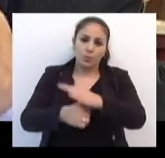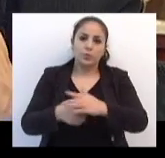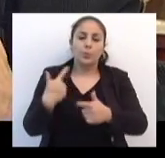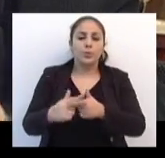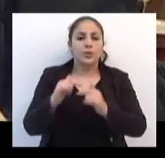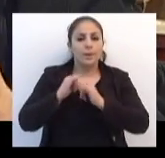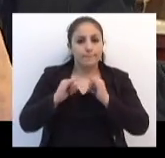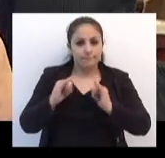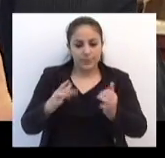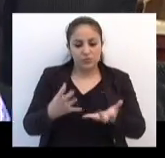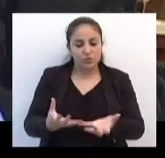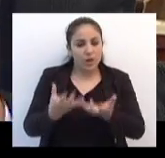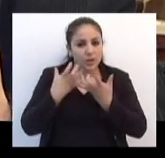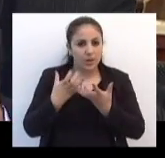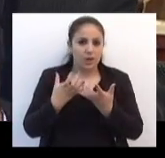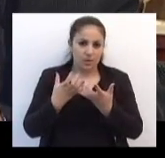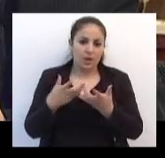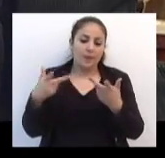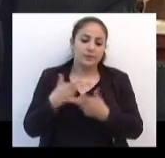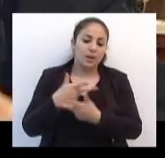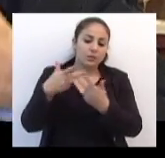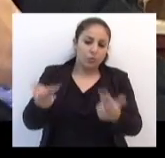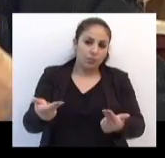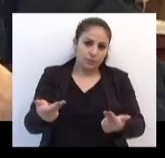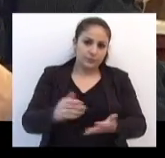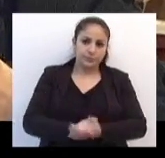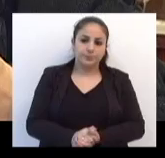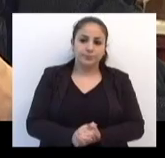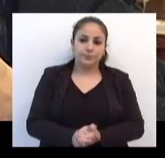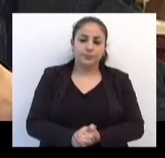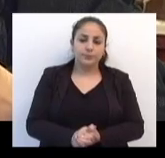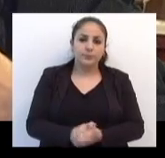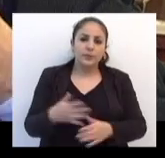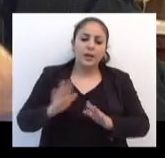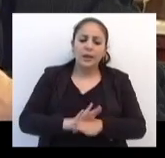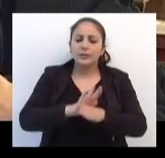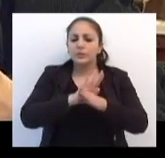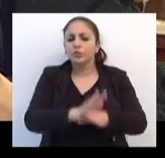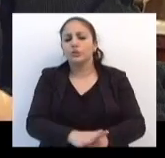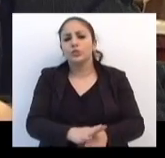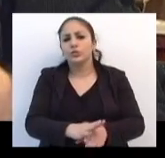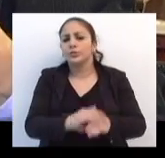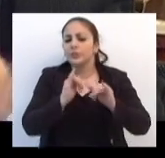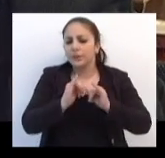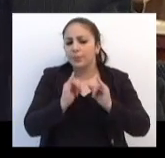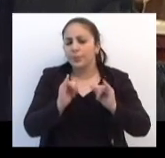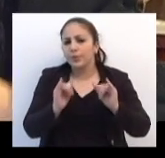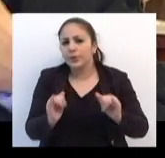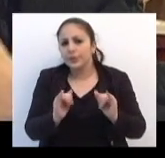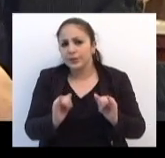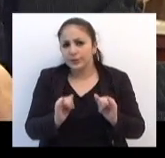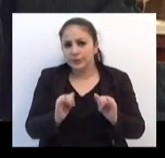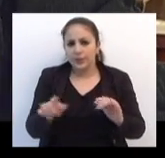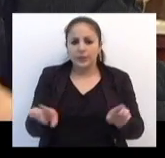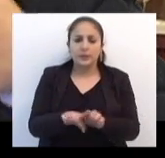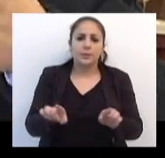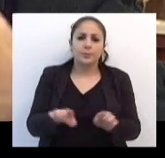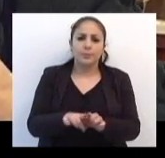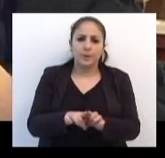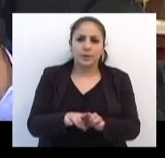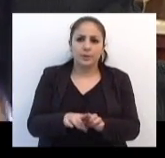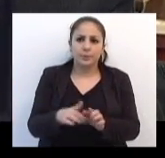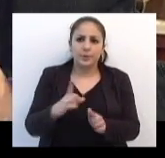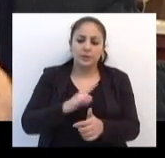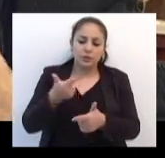porque a grande mídia quer essas parcelas que são as contribuições das propagandas, dos anúncios, para